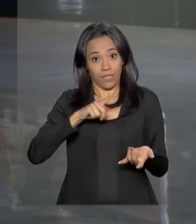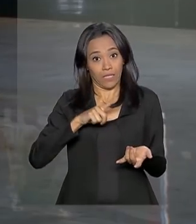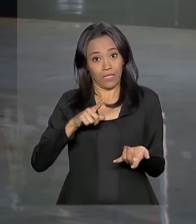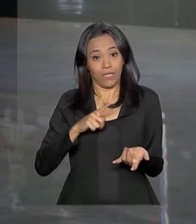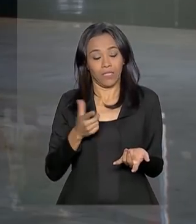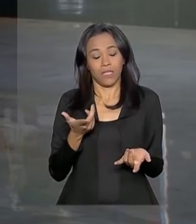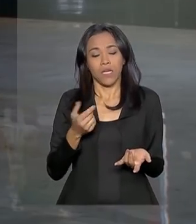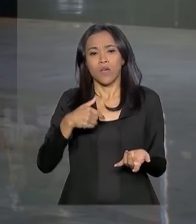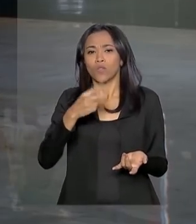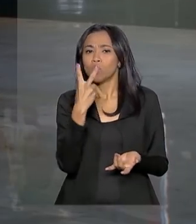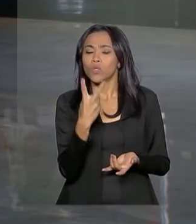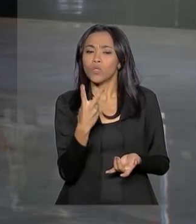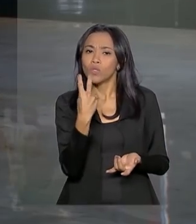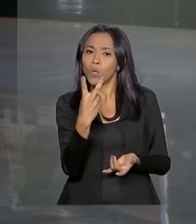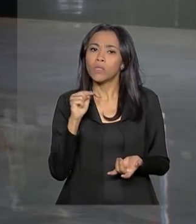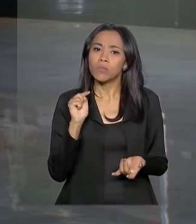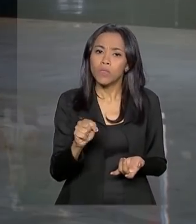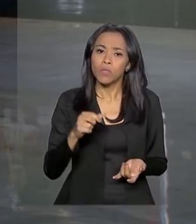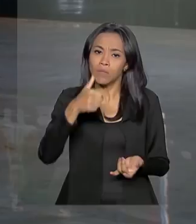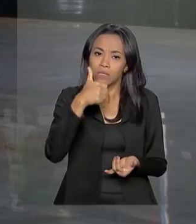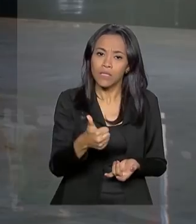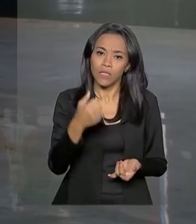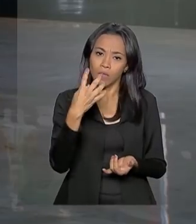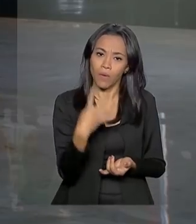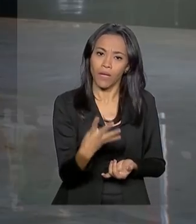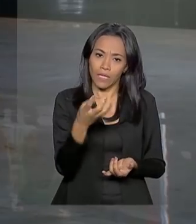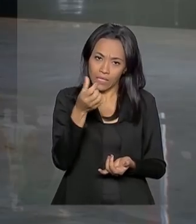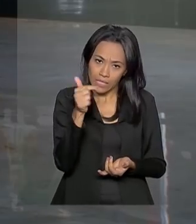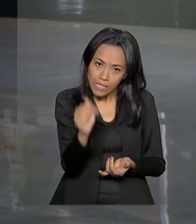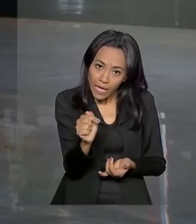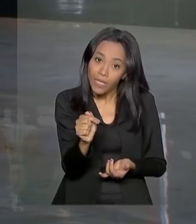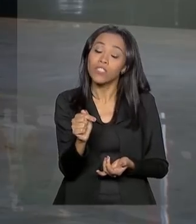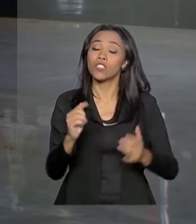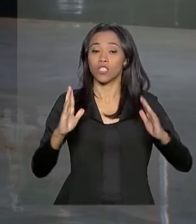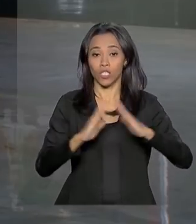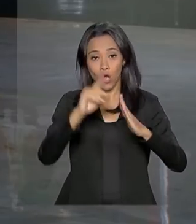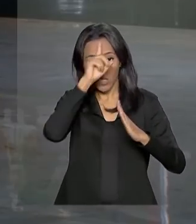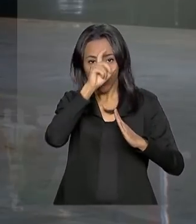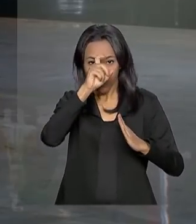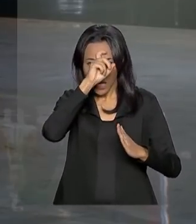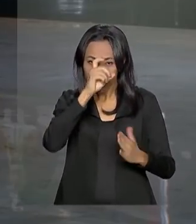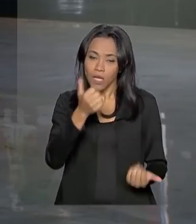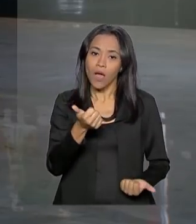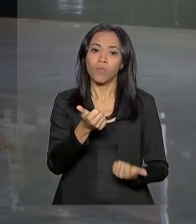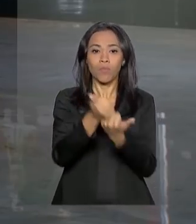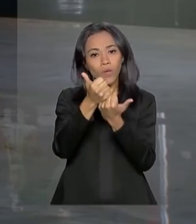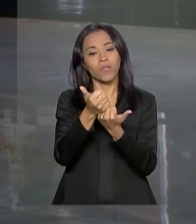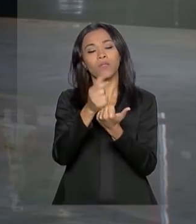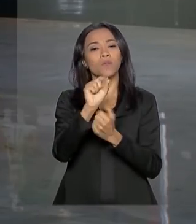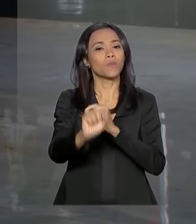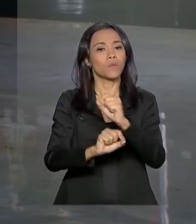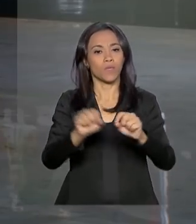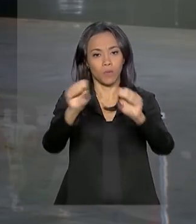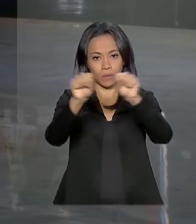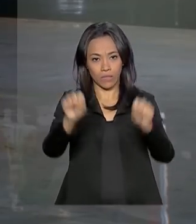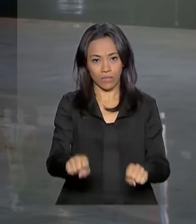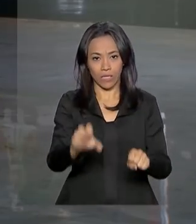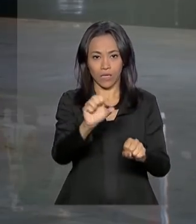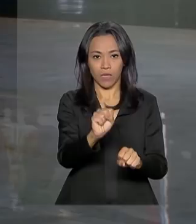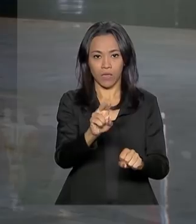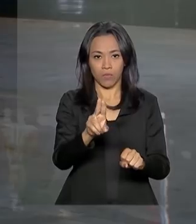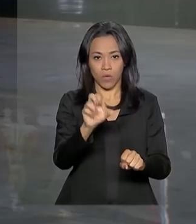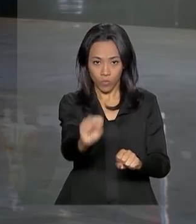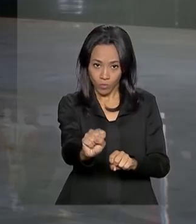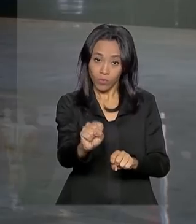Atualmente, há 2.147 hospitais do tipo, prestando serviços ao Sistema Único de Saúde. Eles